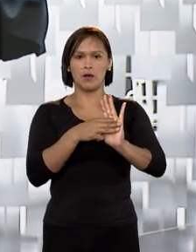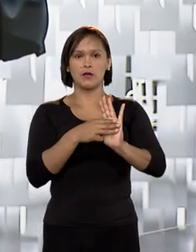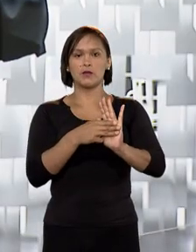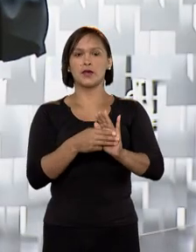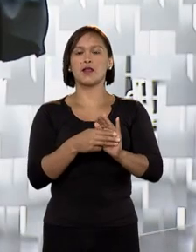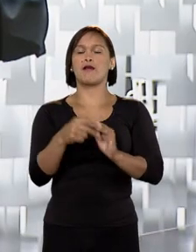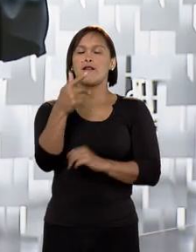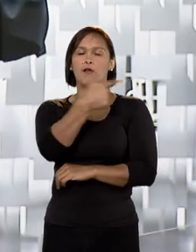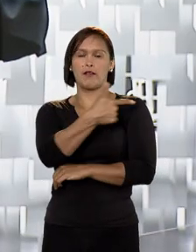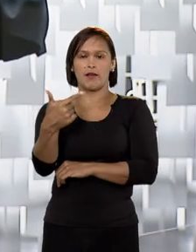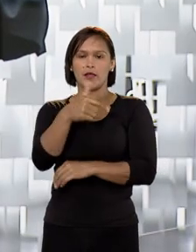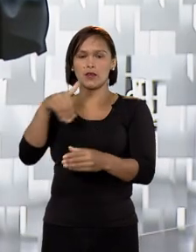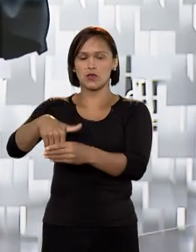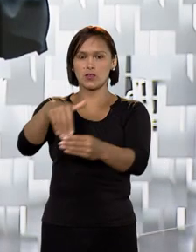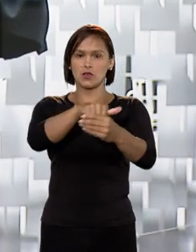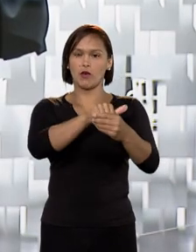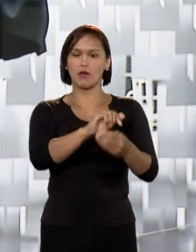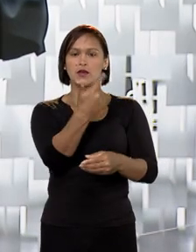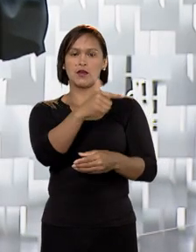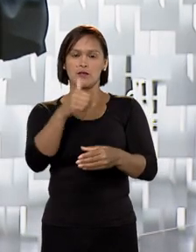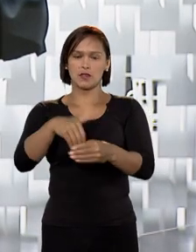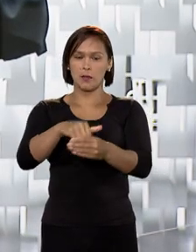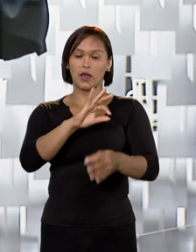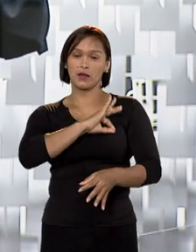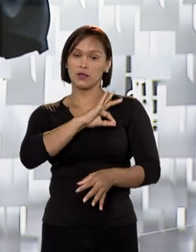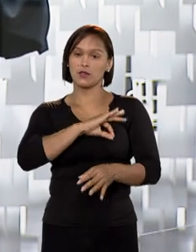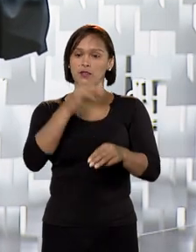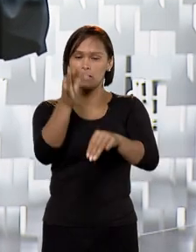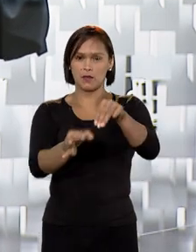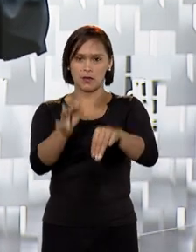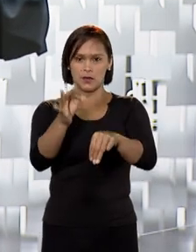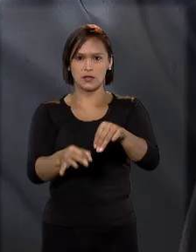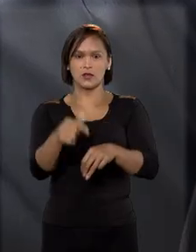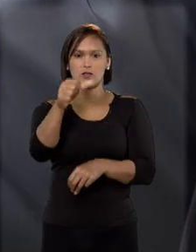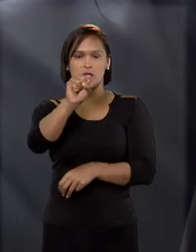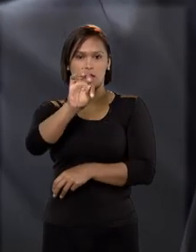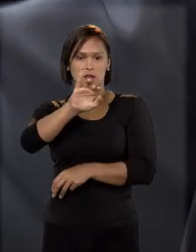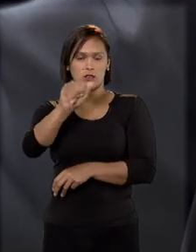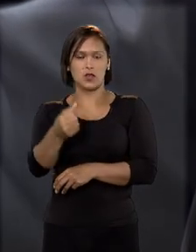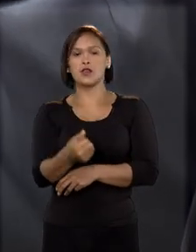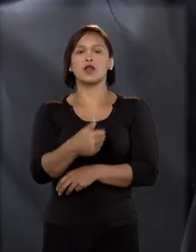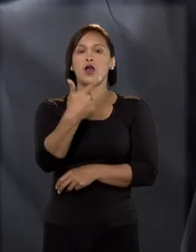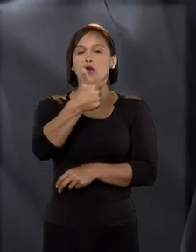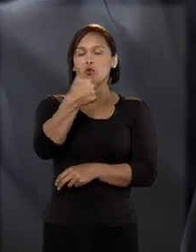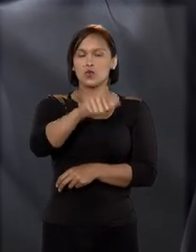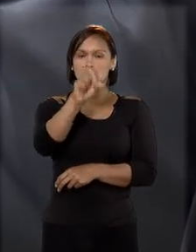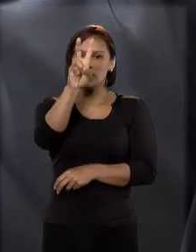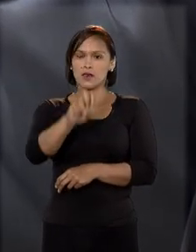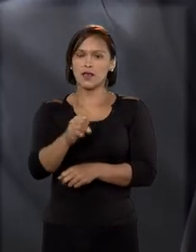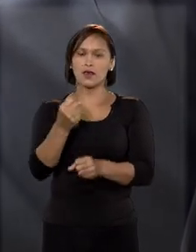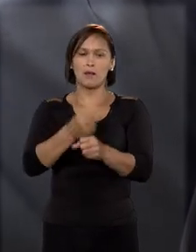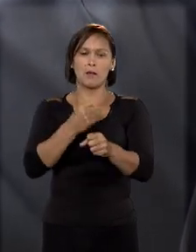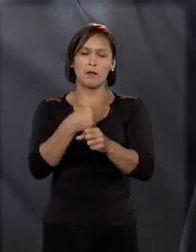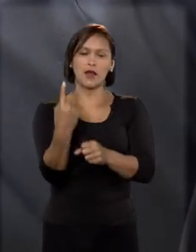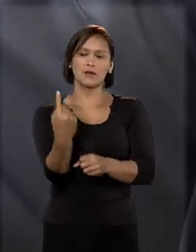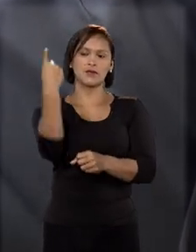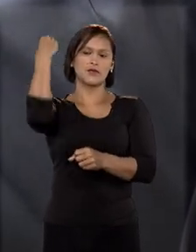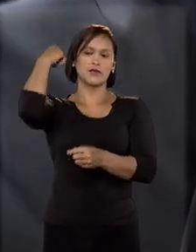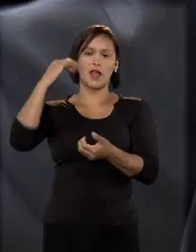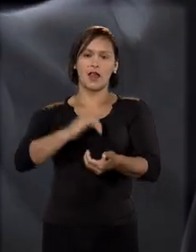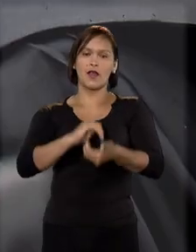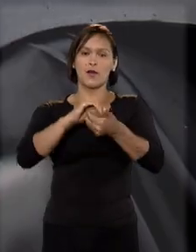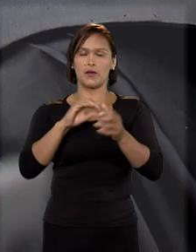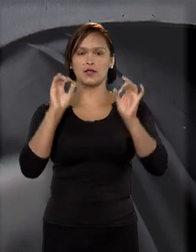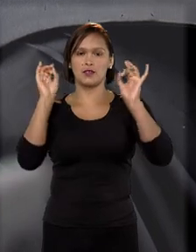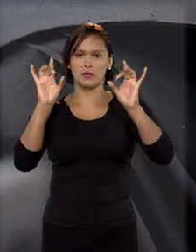presidentes, vice-presidentes e de candidatos a ministros do tribunal. Os 15 ministros mais antigos formam